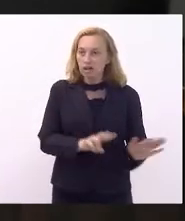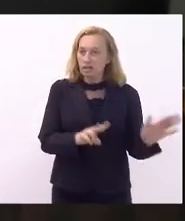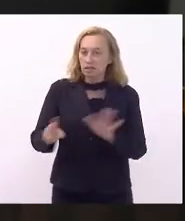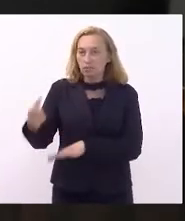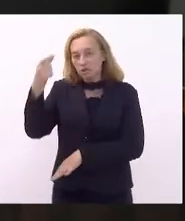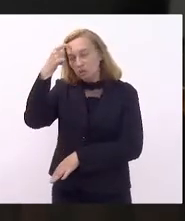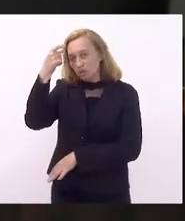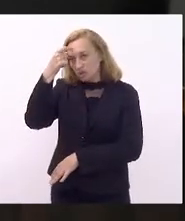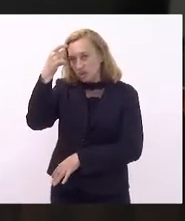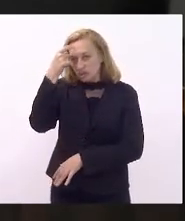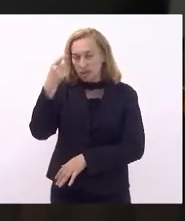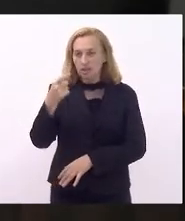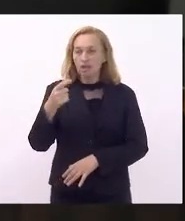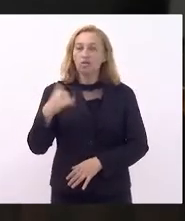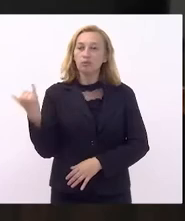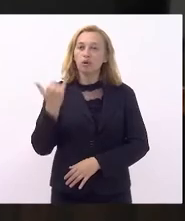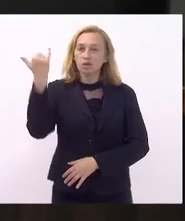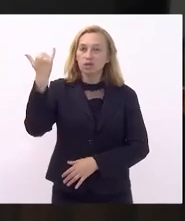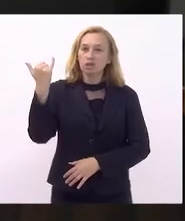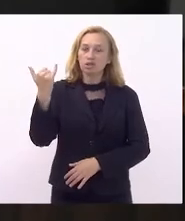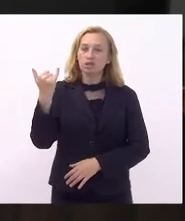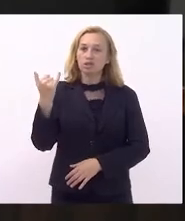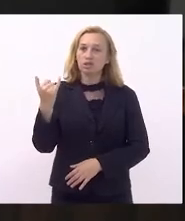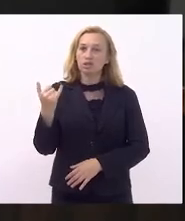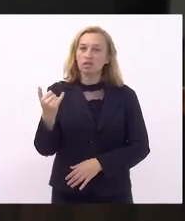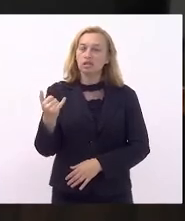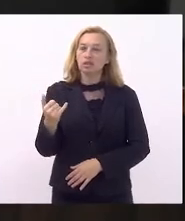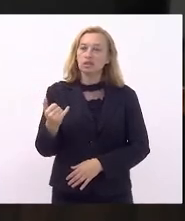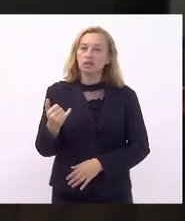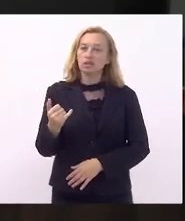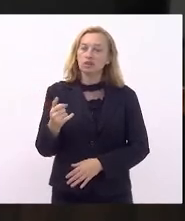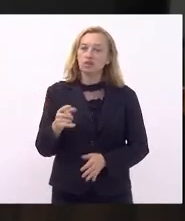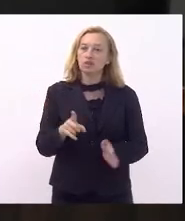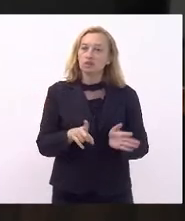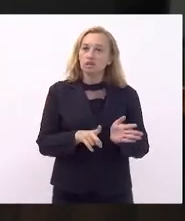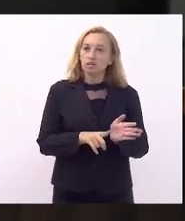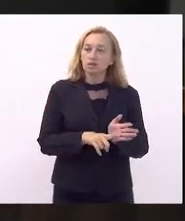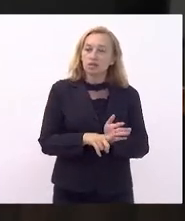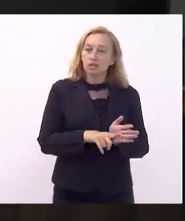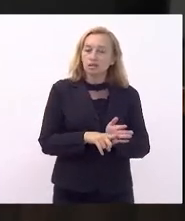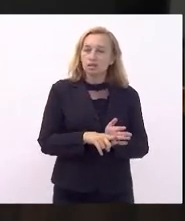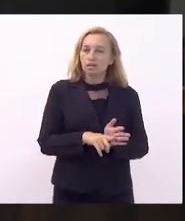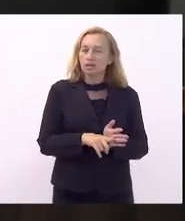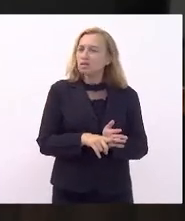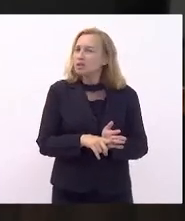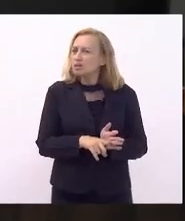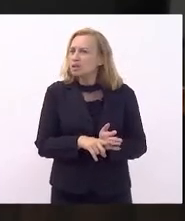Conscientização, sobre a importância do diagnóstico precoce e combate à insuficiência